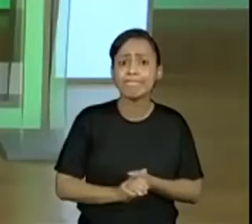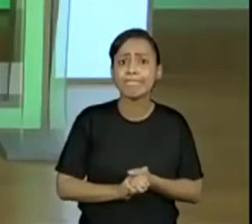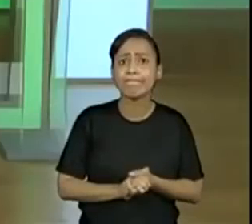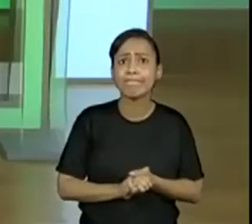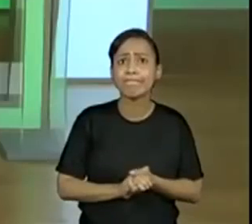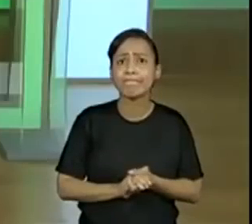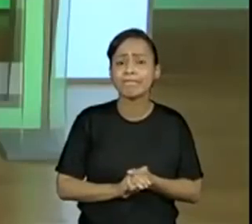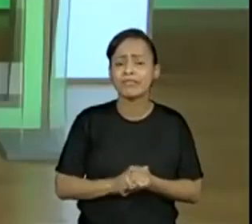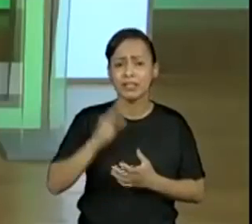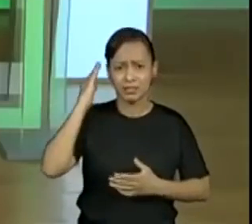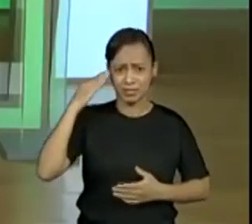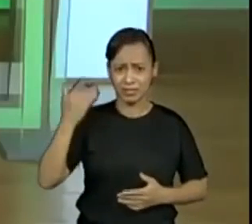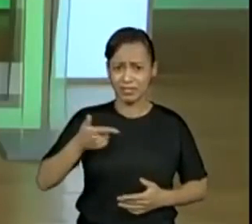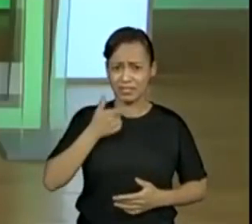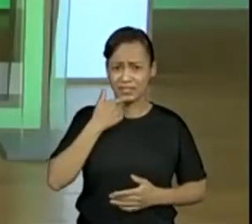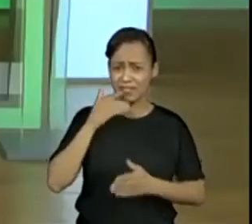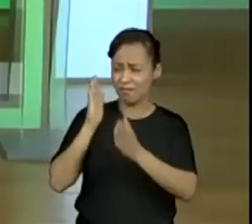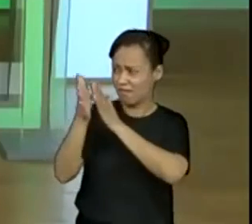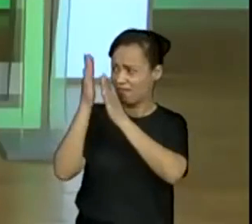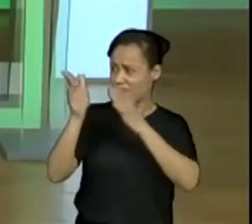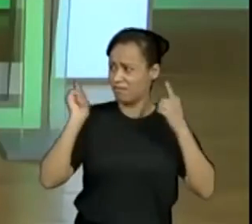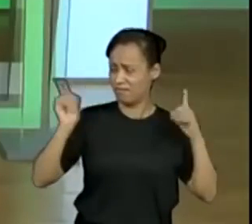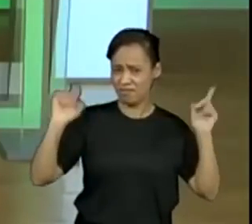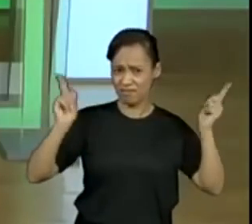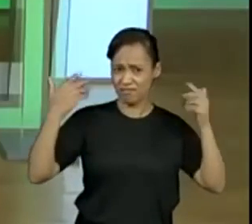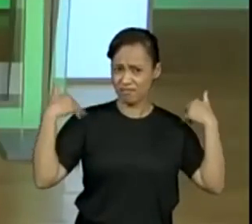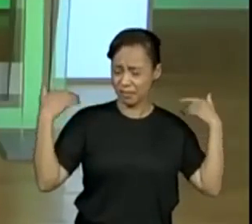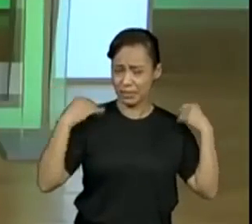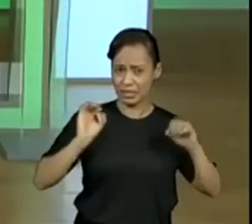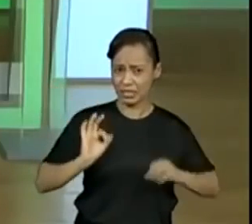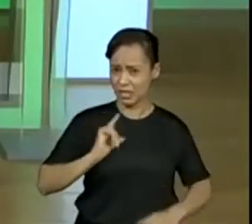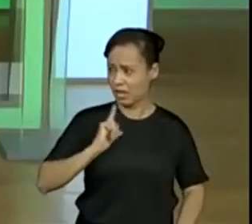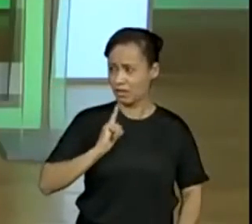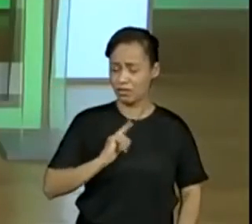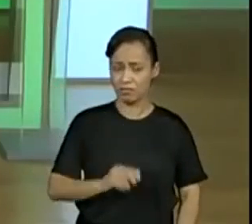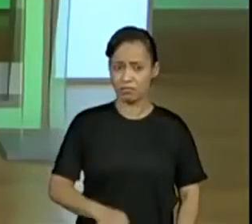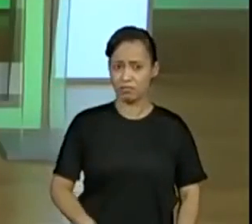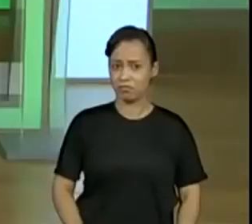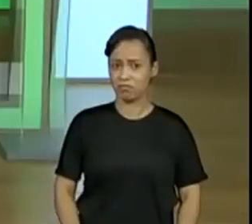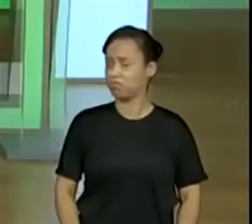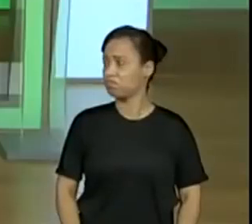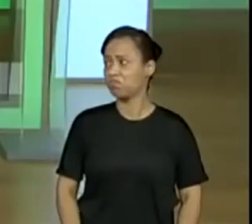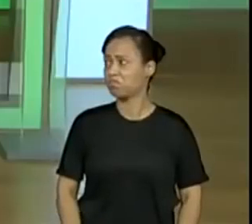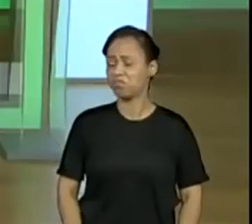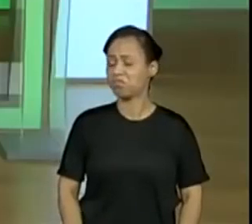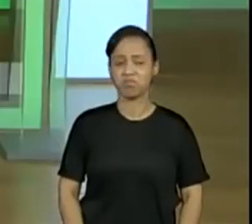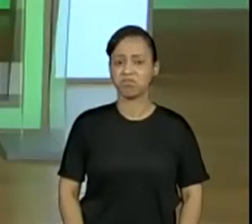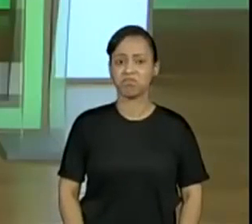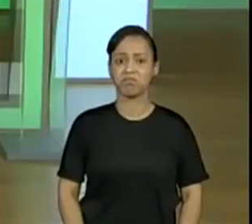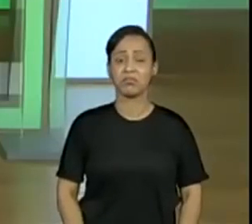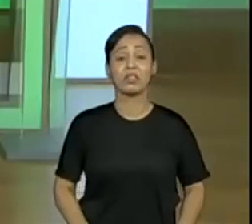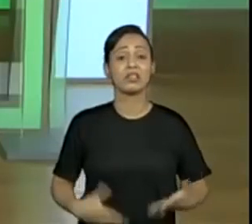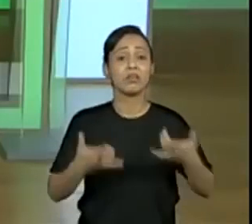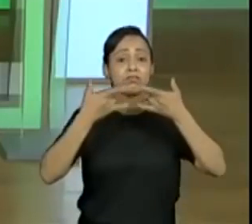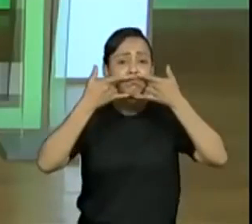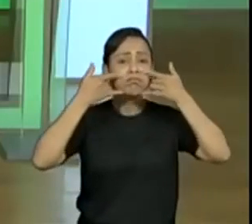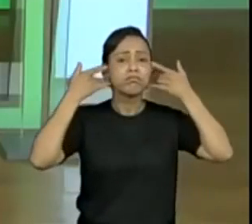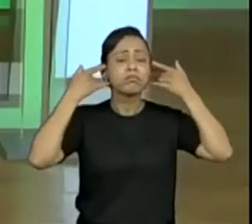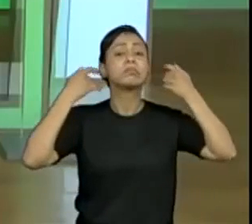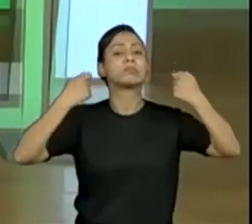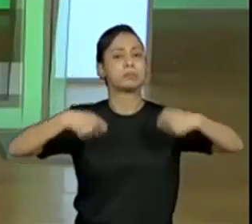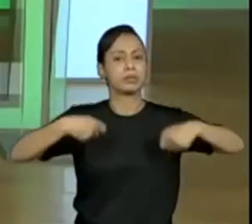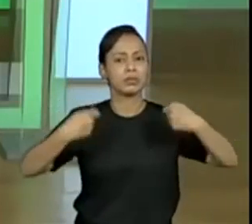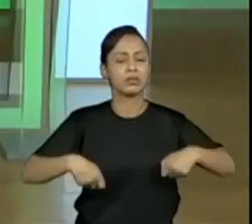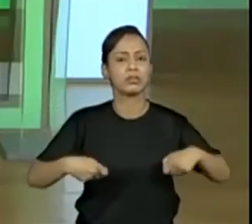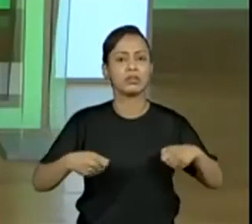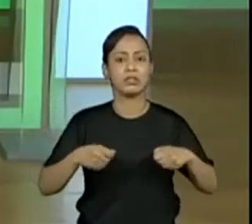saído? Não. A gente só vem... A gente grava e volta. Tanto que a gente põe a máscara, todos os cuidados, porque a gente tem